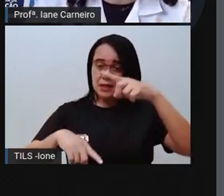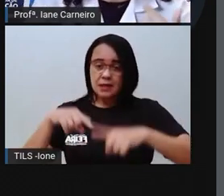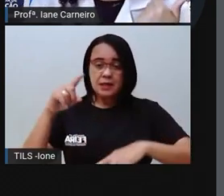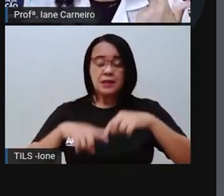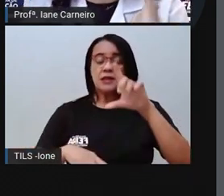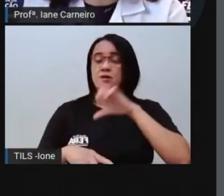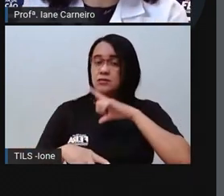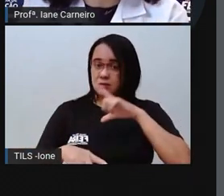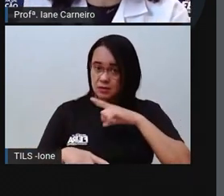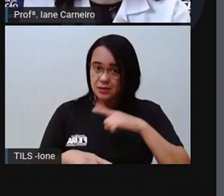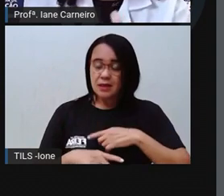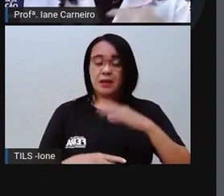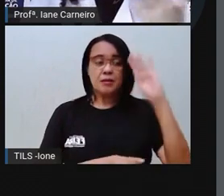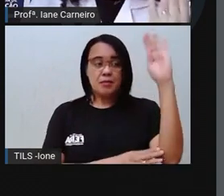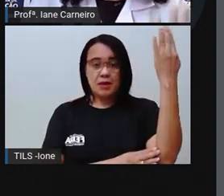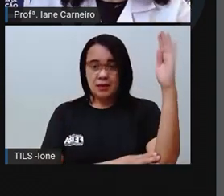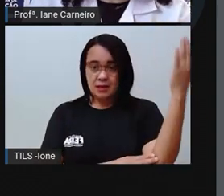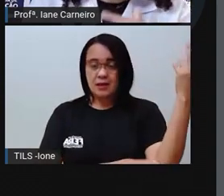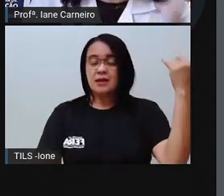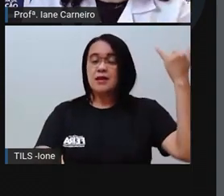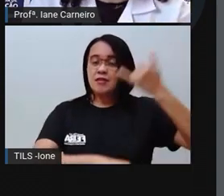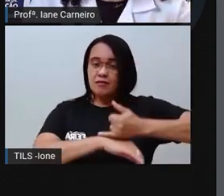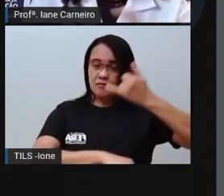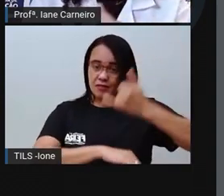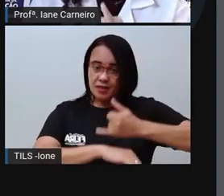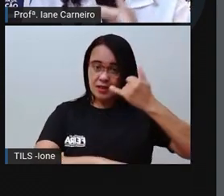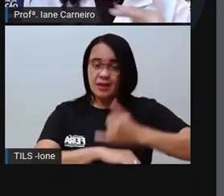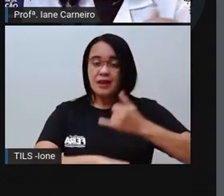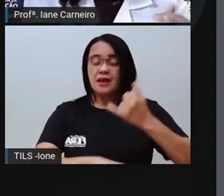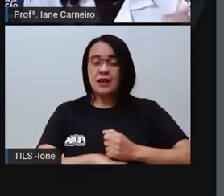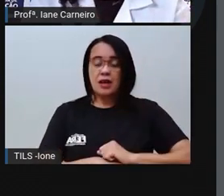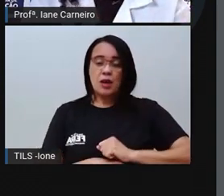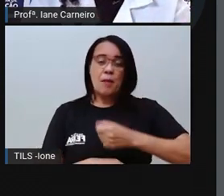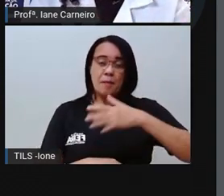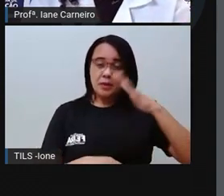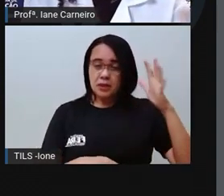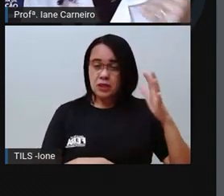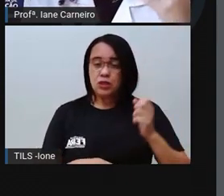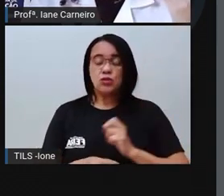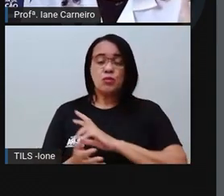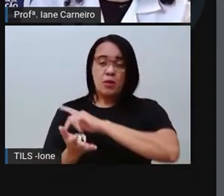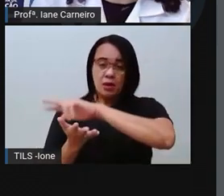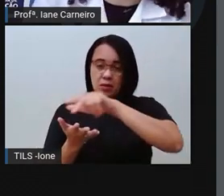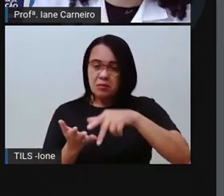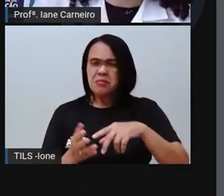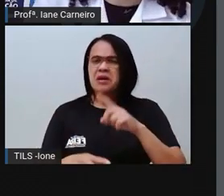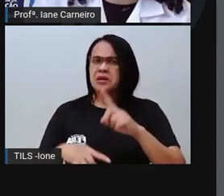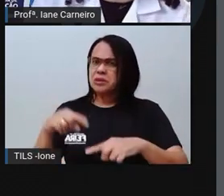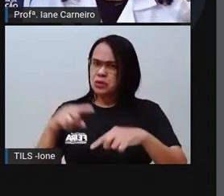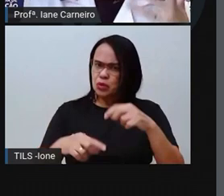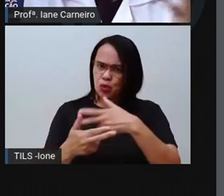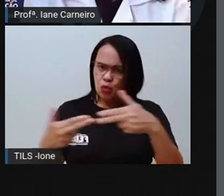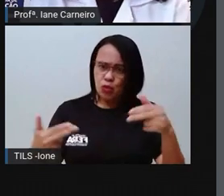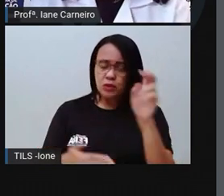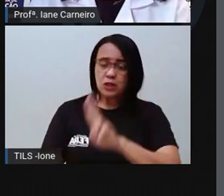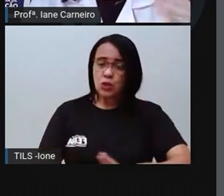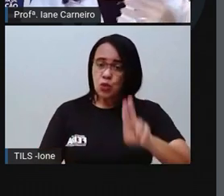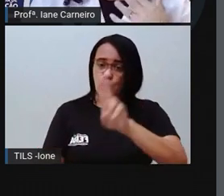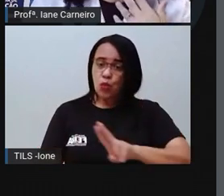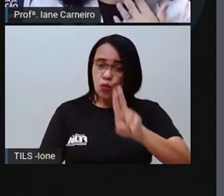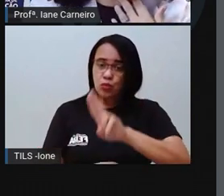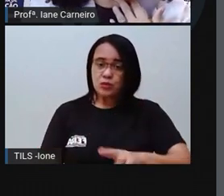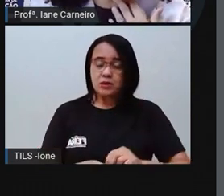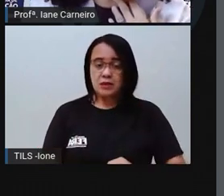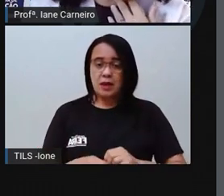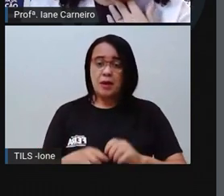ferro, alumínio e tem ferramentas de todos os tipos. Na entrada da oficina, vaidoso,